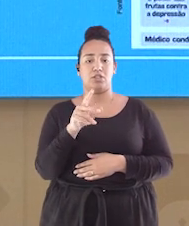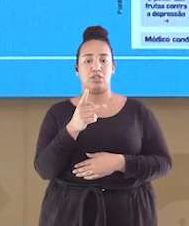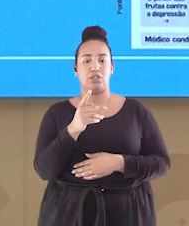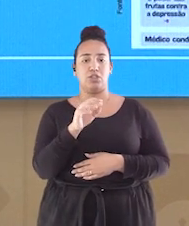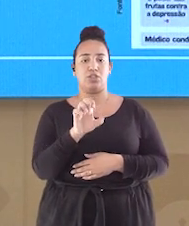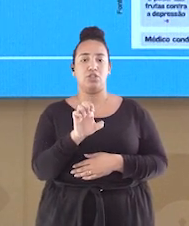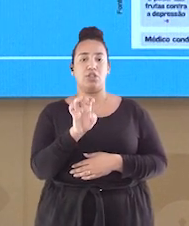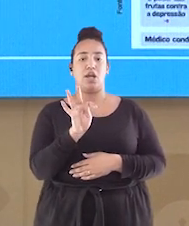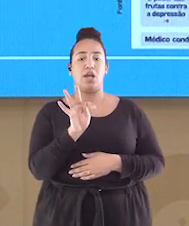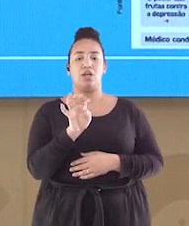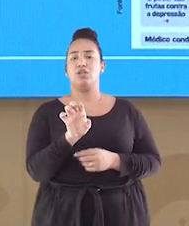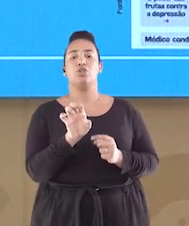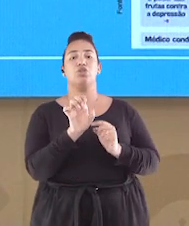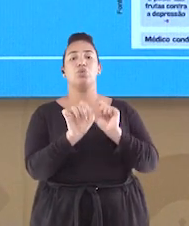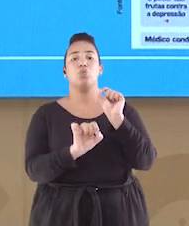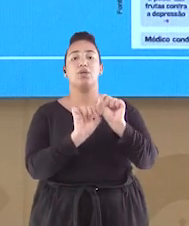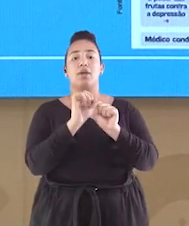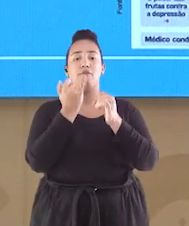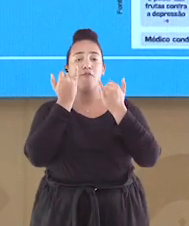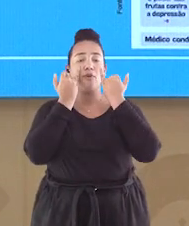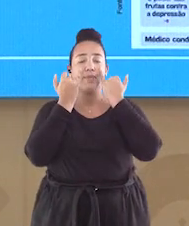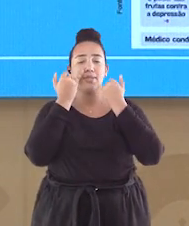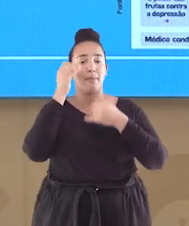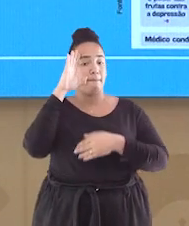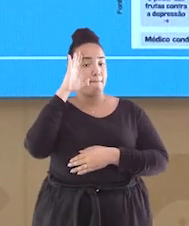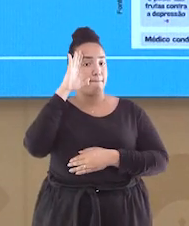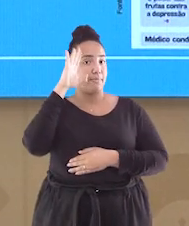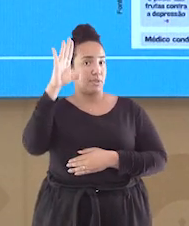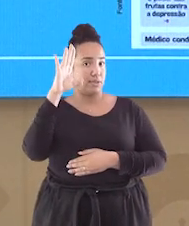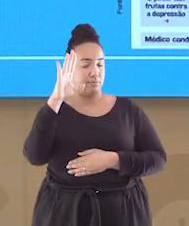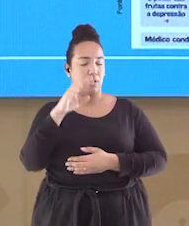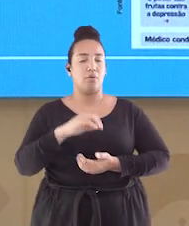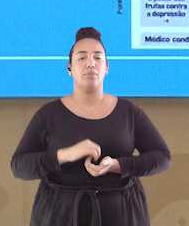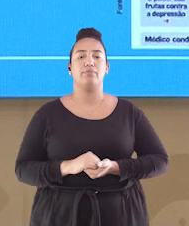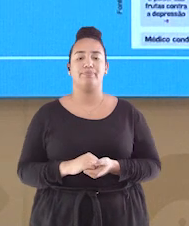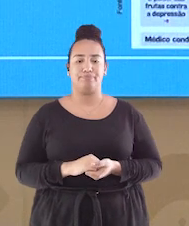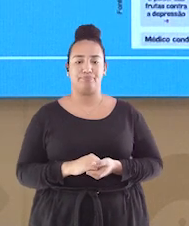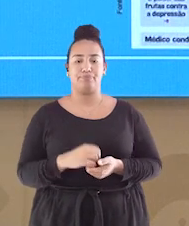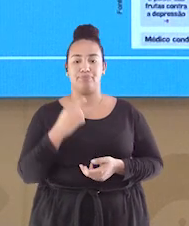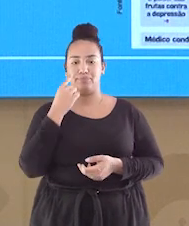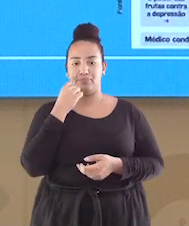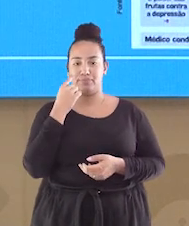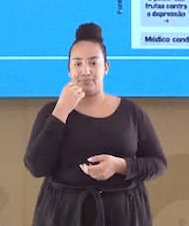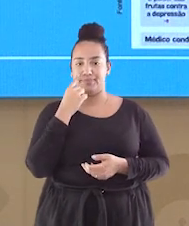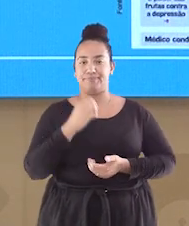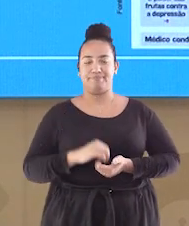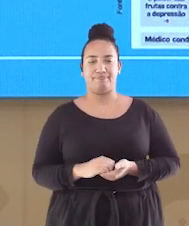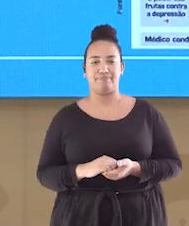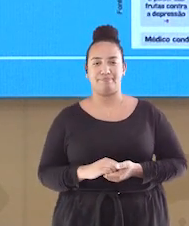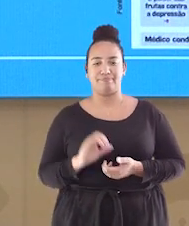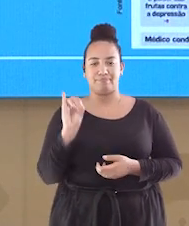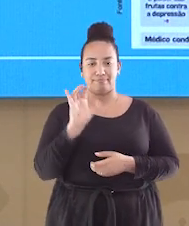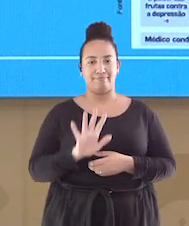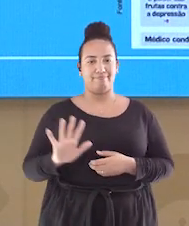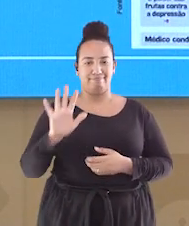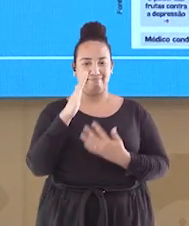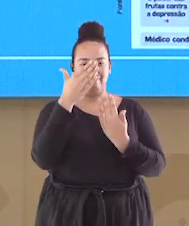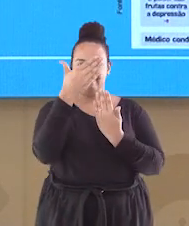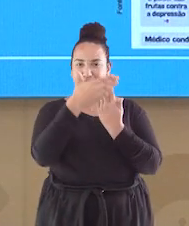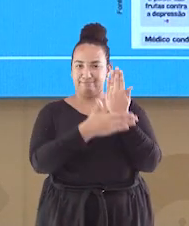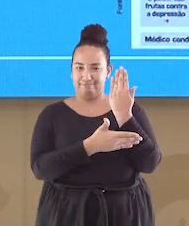é a notícia principal do jornal e vem na primeira página, como você pode observar na capa do jornal.